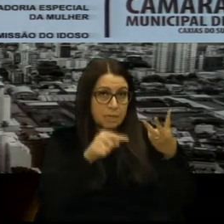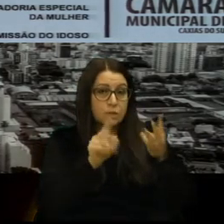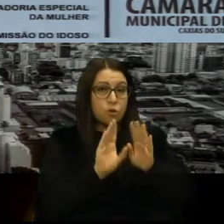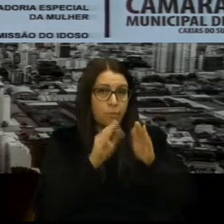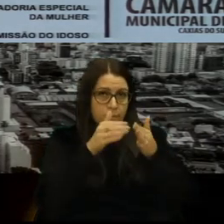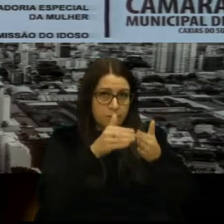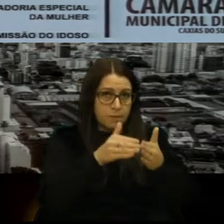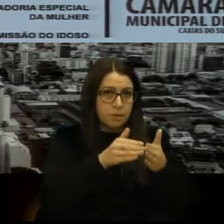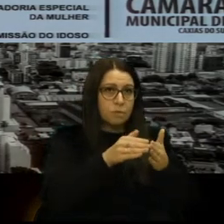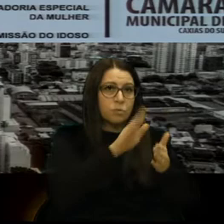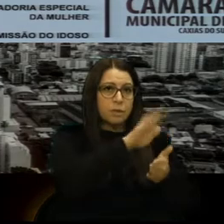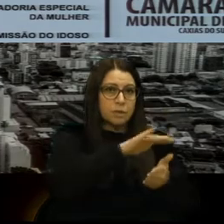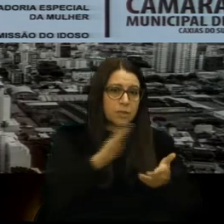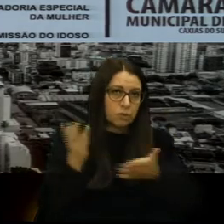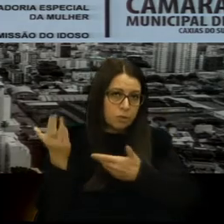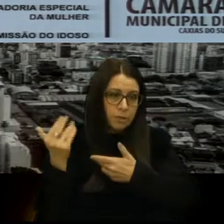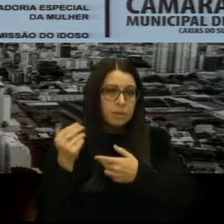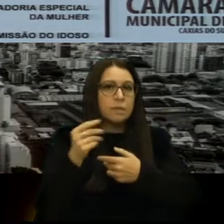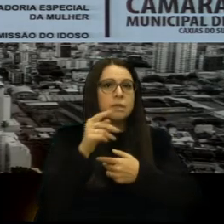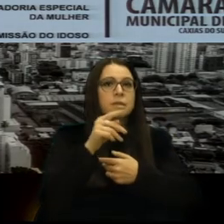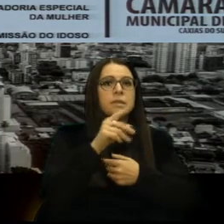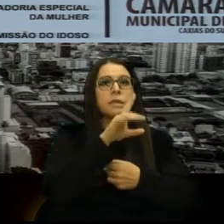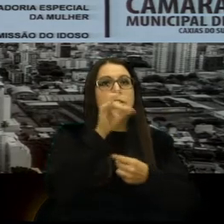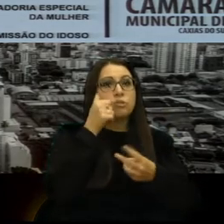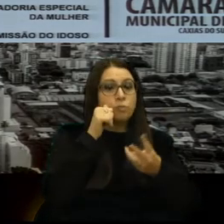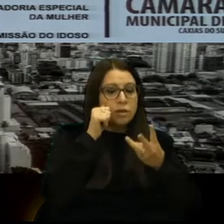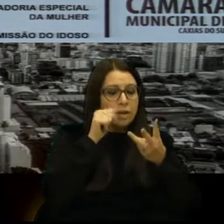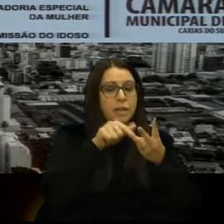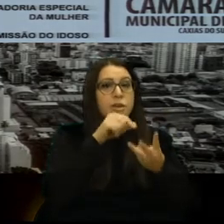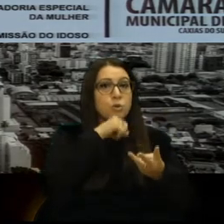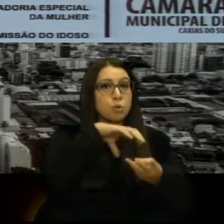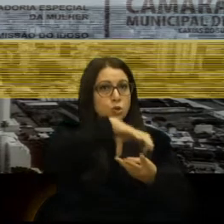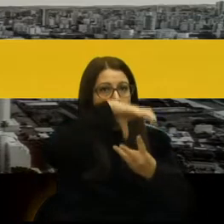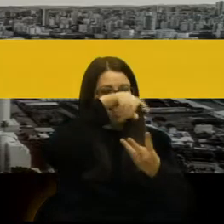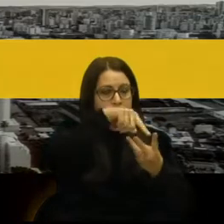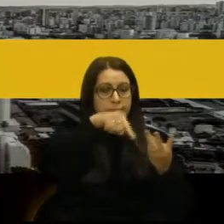Parlamentar da Criança e Adolescente, a Procuradoria Especial da Mulher e a Comissão do Idoso.